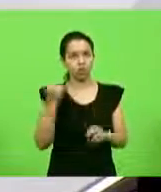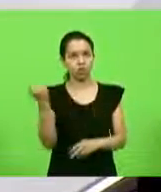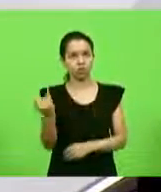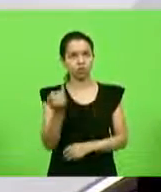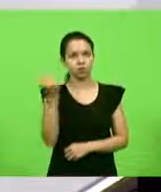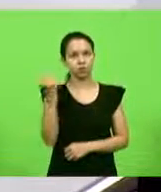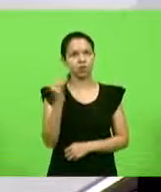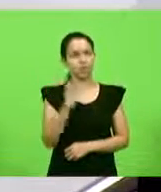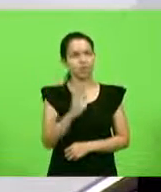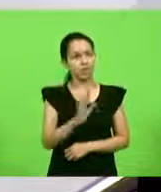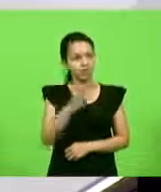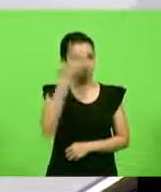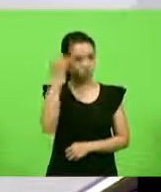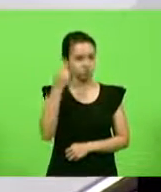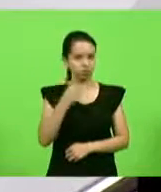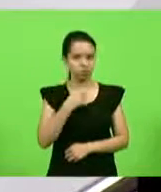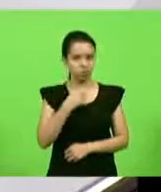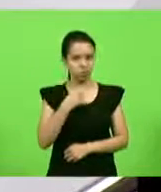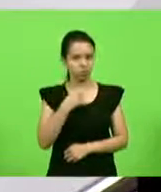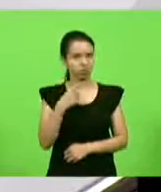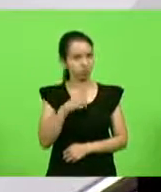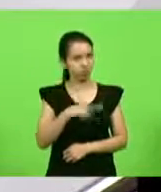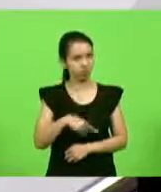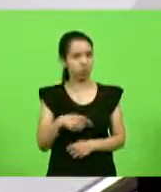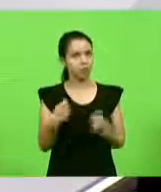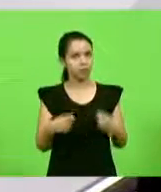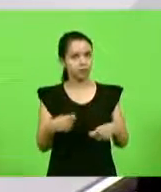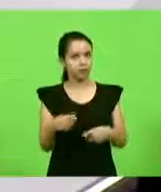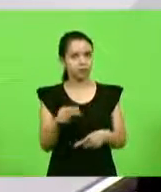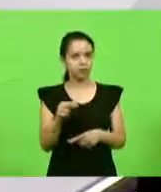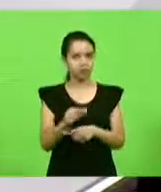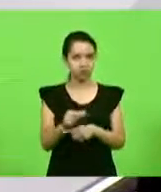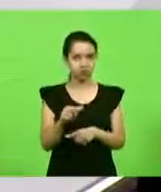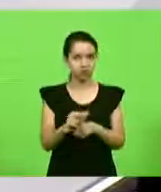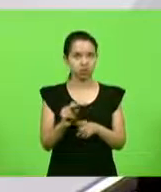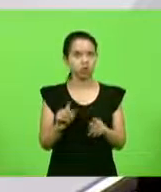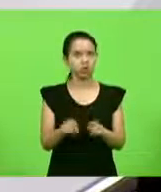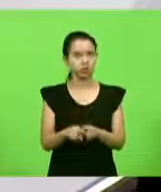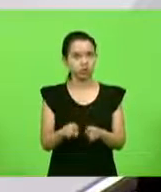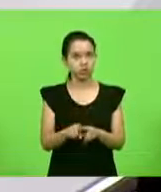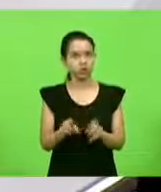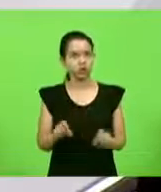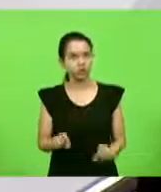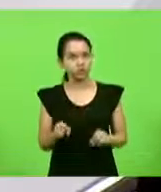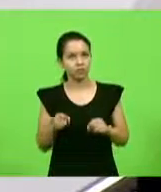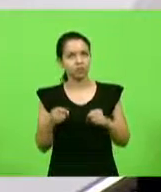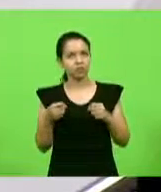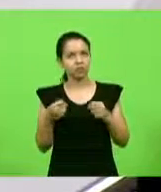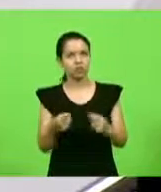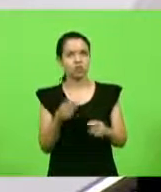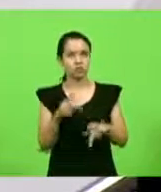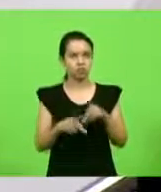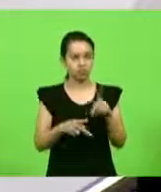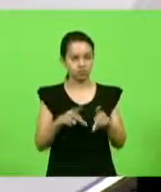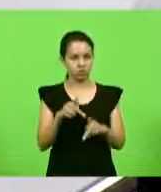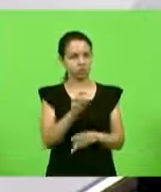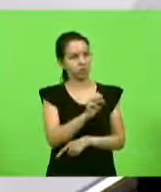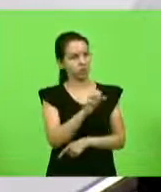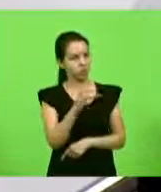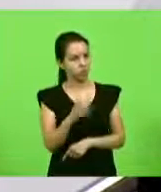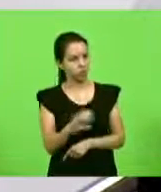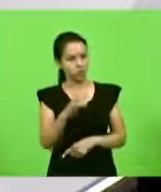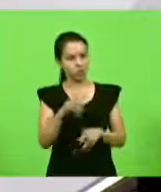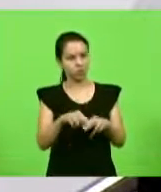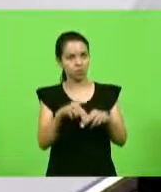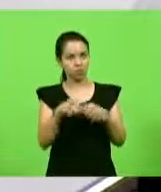temos que proteger e defender os catarinenses. por isso, senhor presidente, muito obrigado e esperamos que possamos aprovar